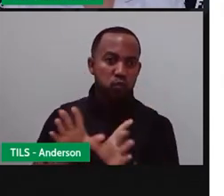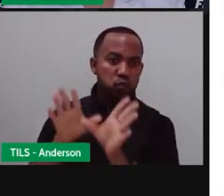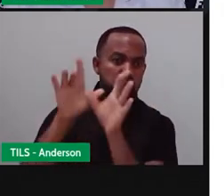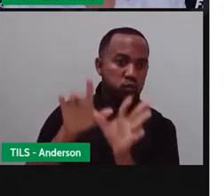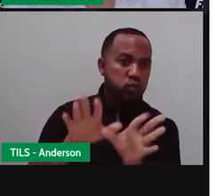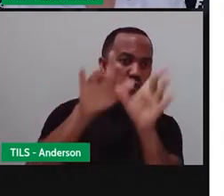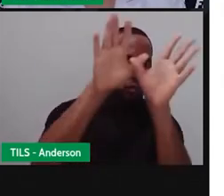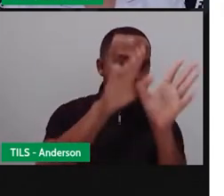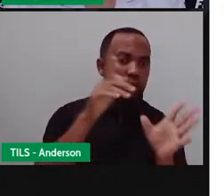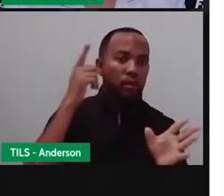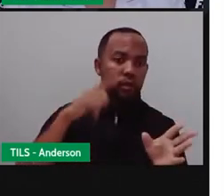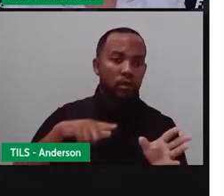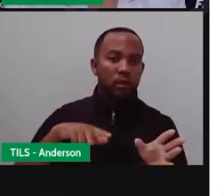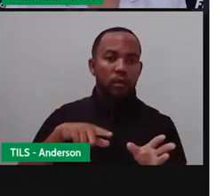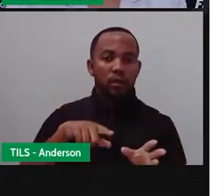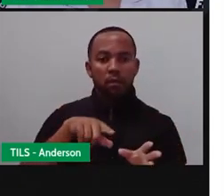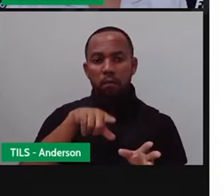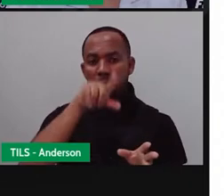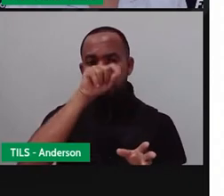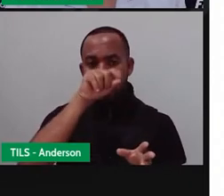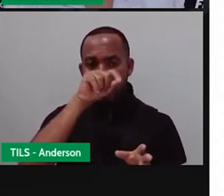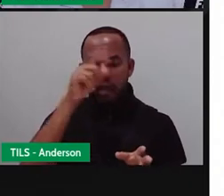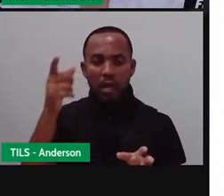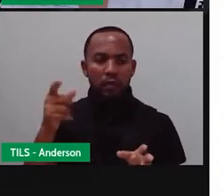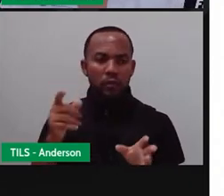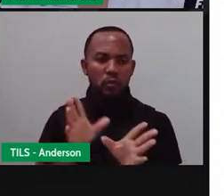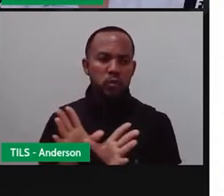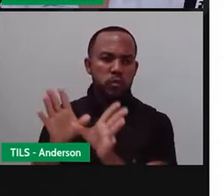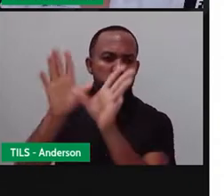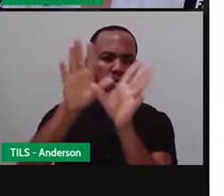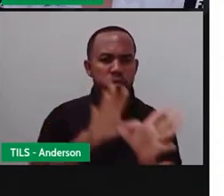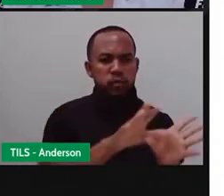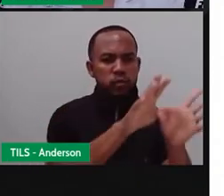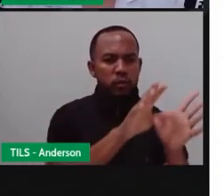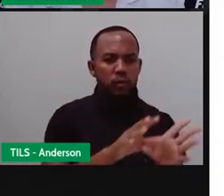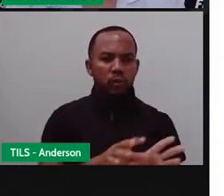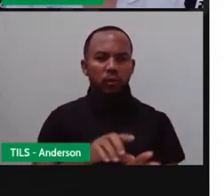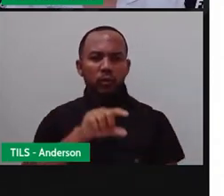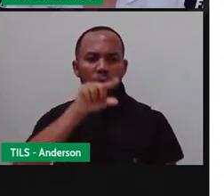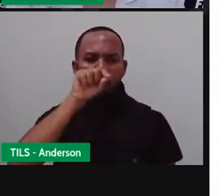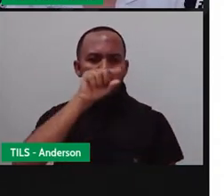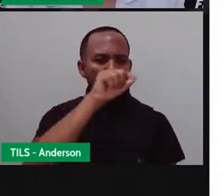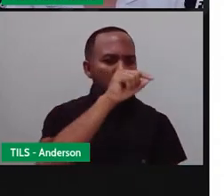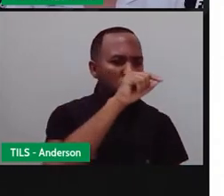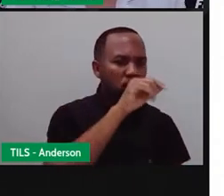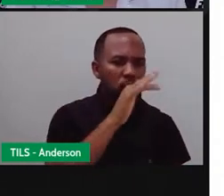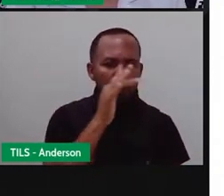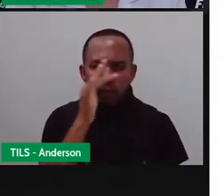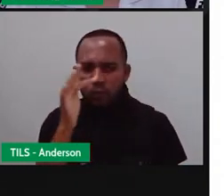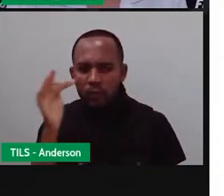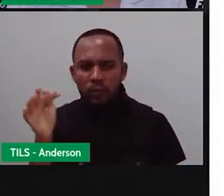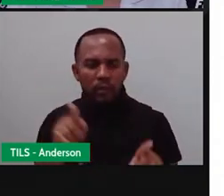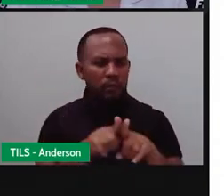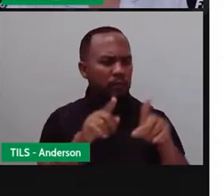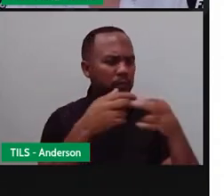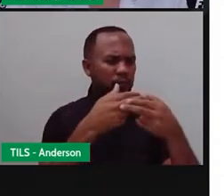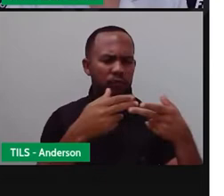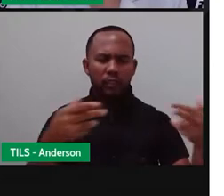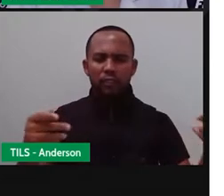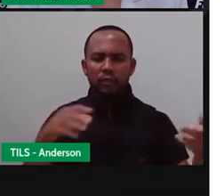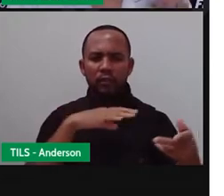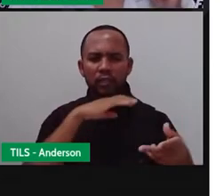o corvo, pomba, gavião, o João de Barro, o beija-flor, que é esse aqui da foto, entre outros.